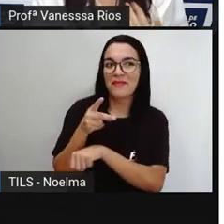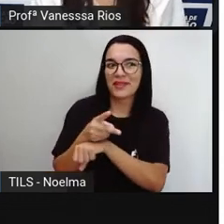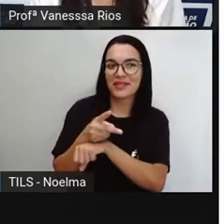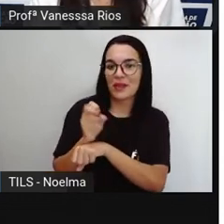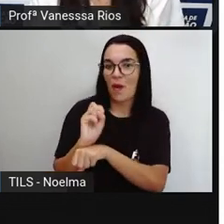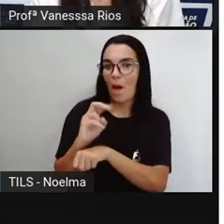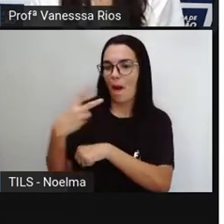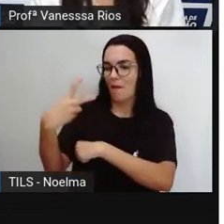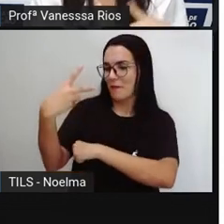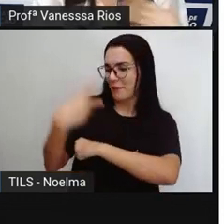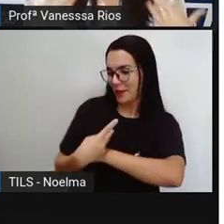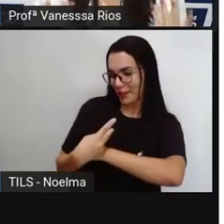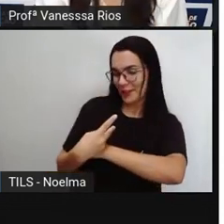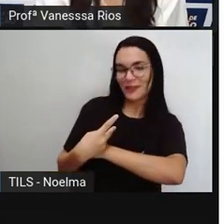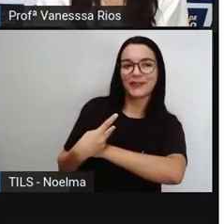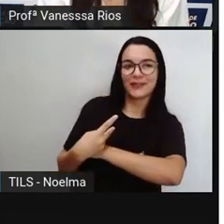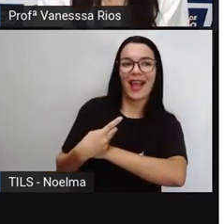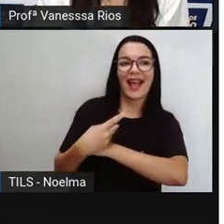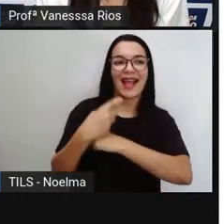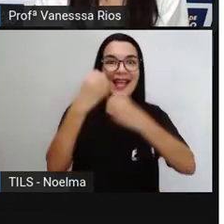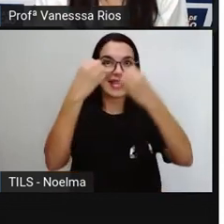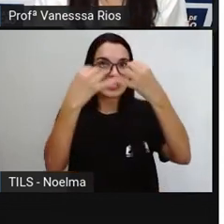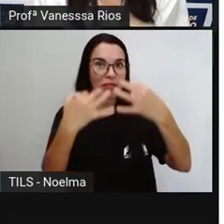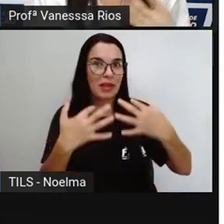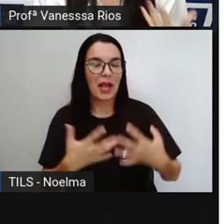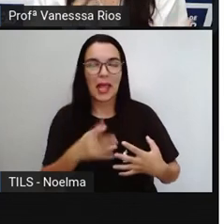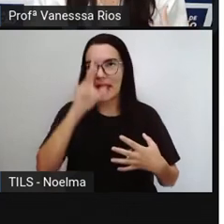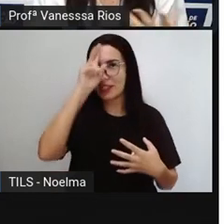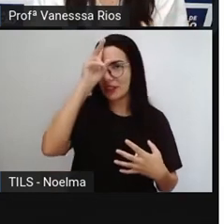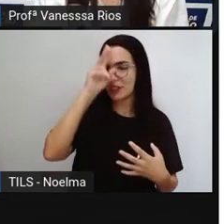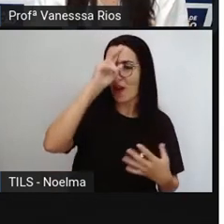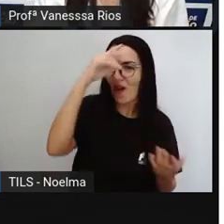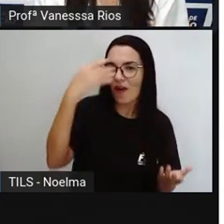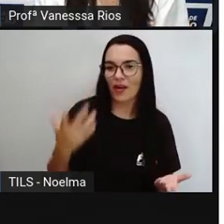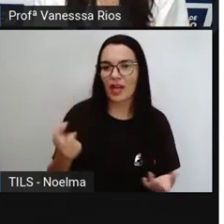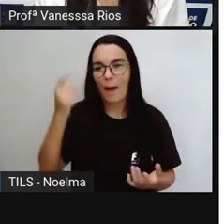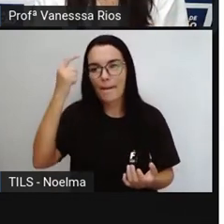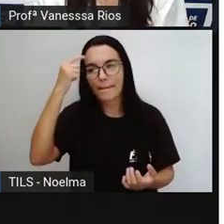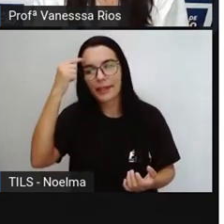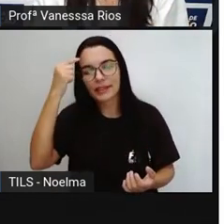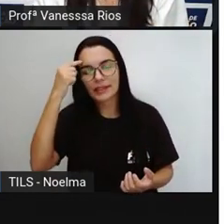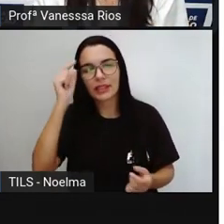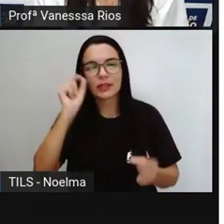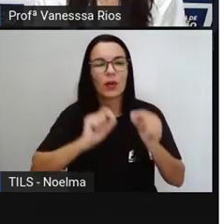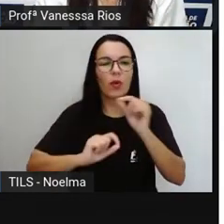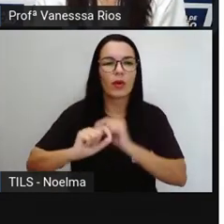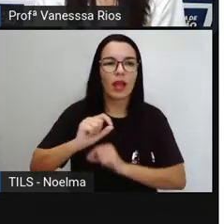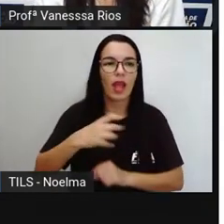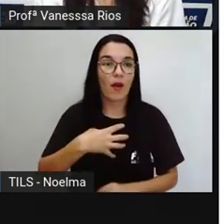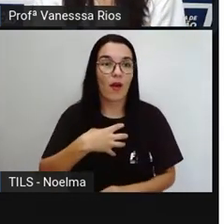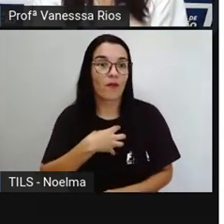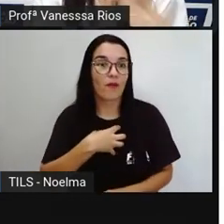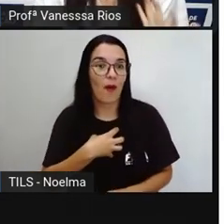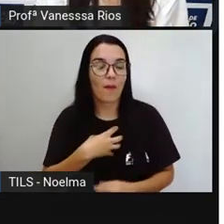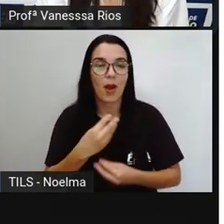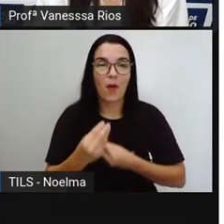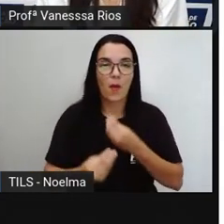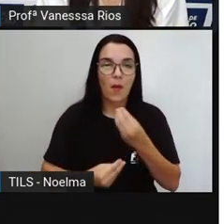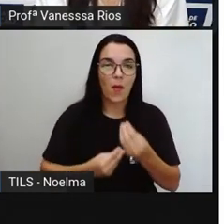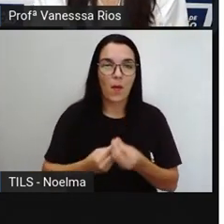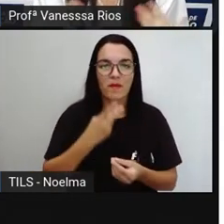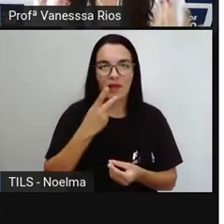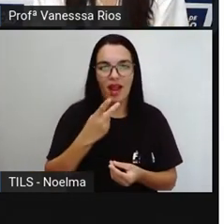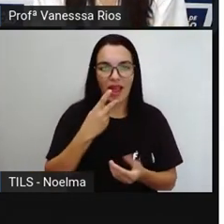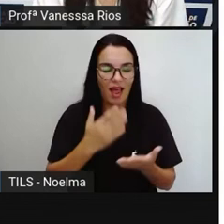Ou em um vídeo, né? Contando essa história, pensando aí numa forma de passar a leitura do